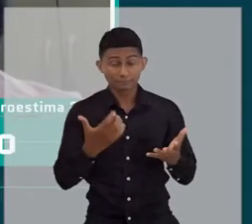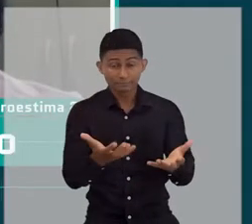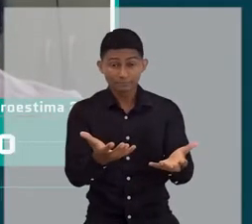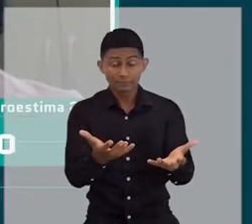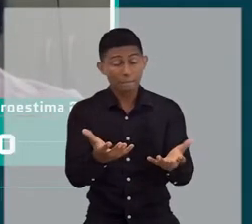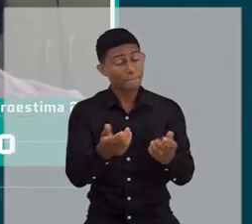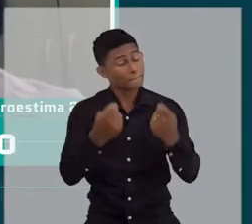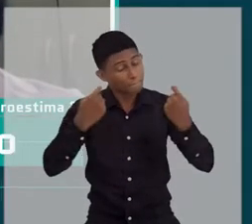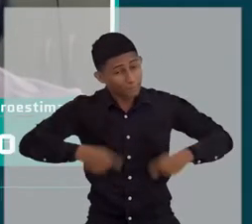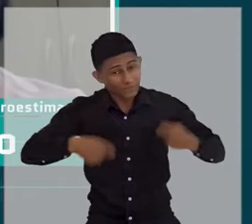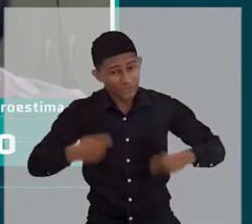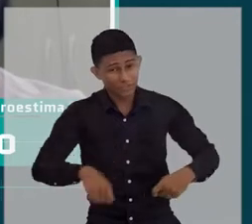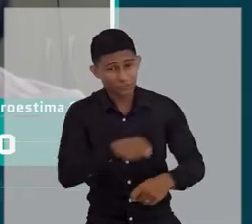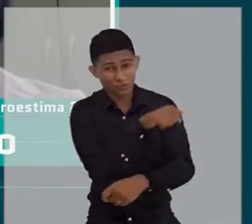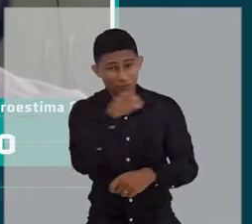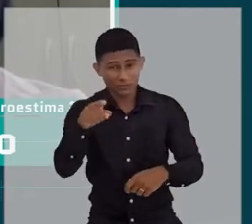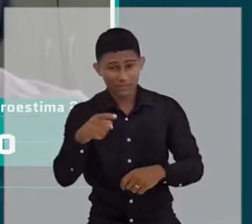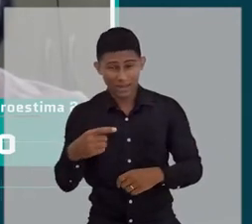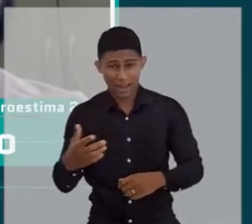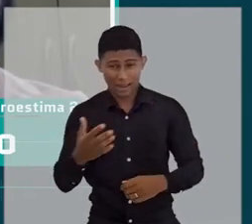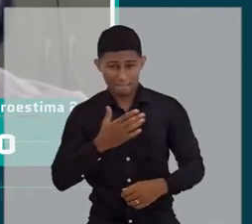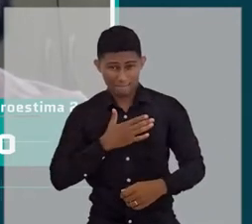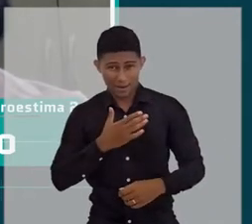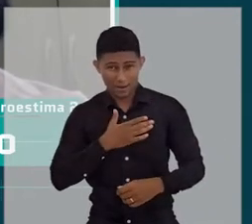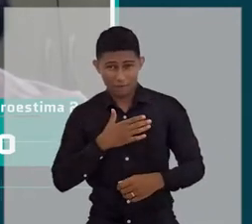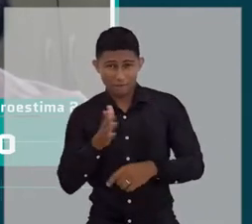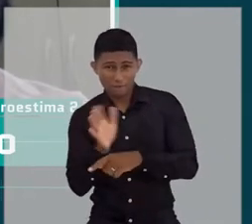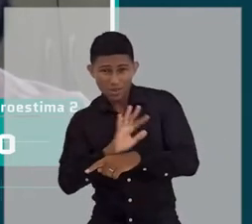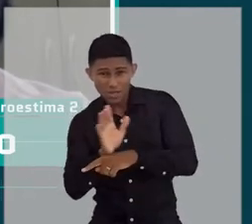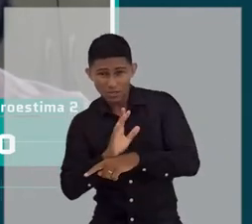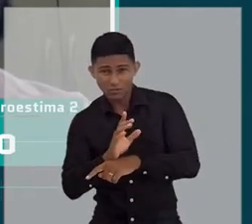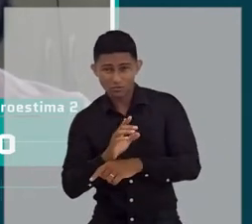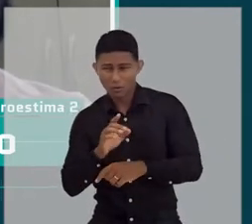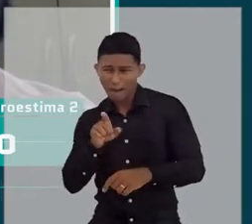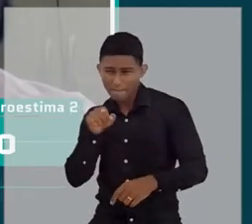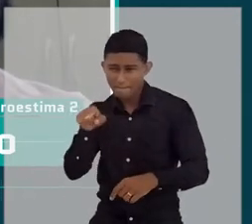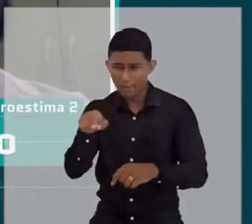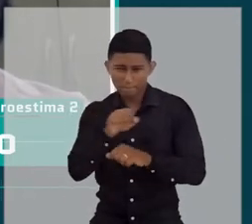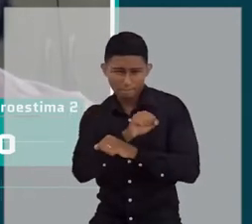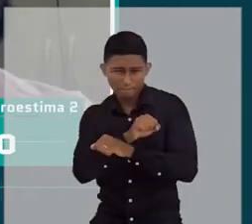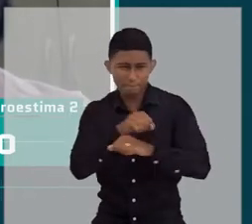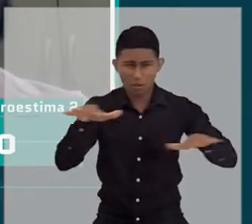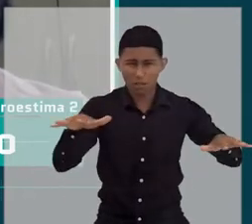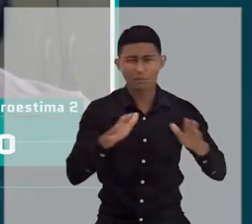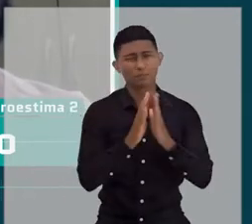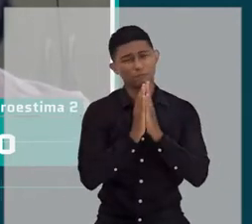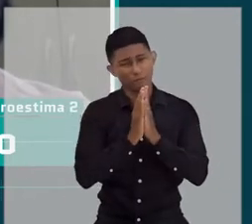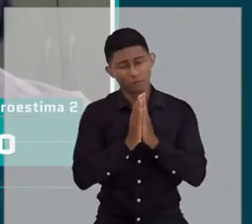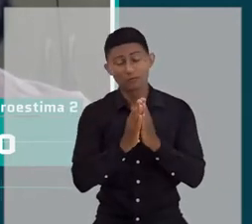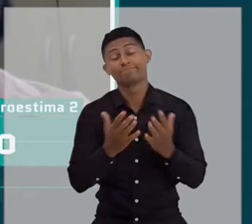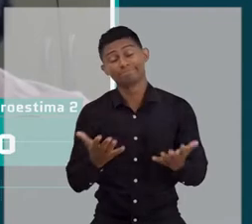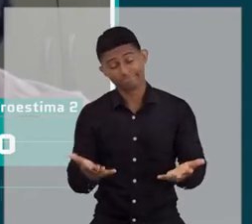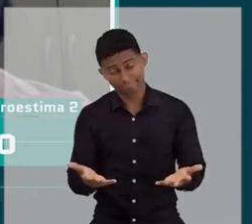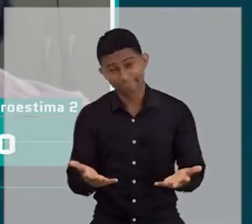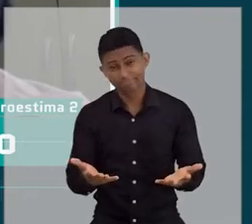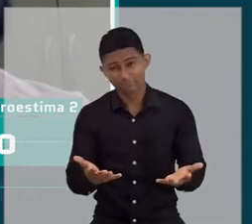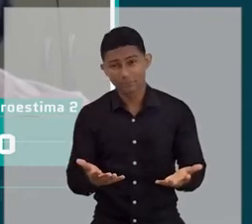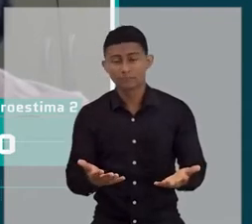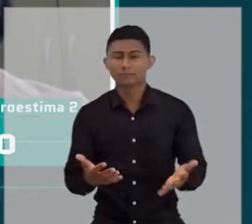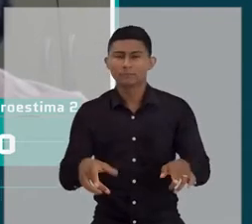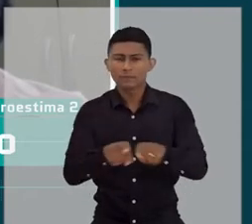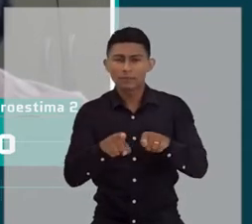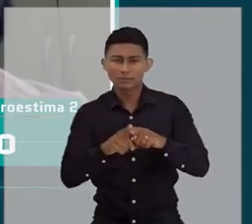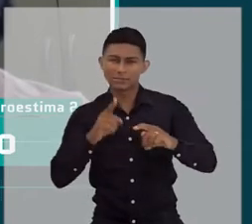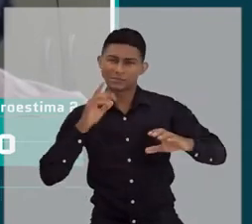o jogo, falar, gente, preciso que vocês compartilhem, é isso que está no nosso alcance. Entender o que faz